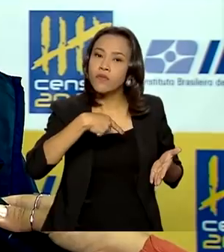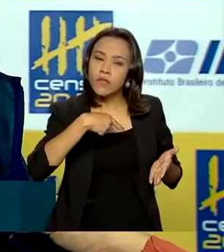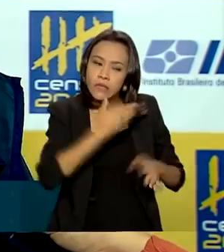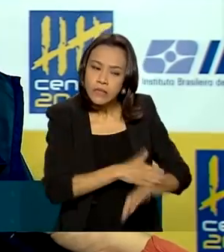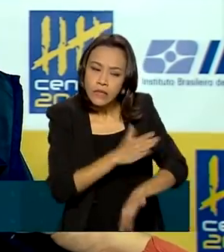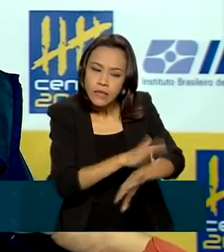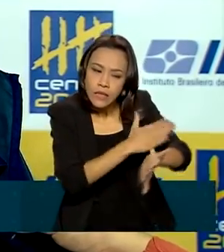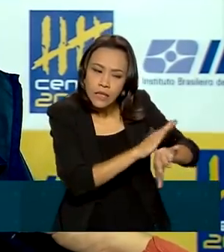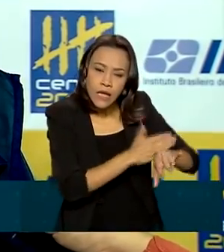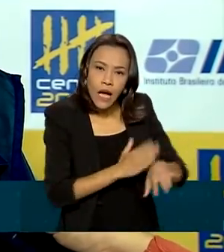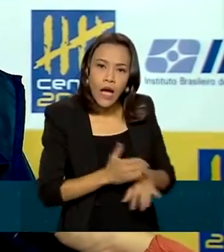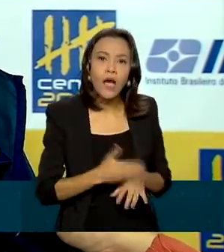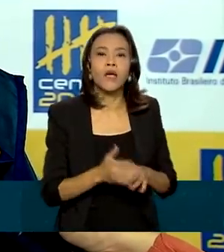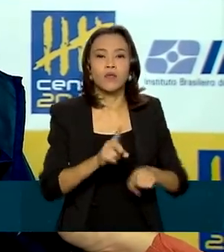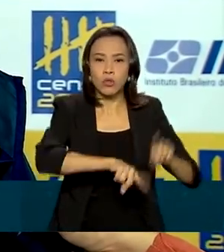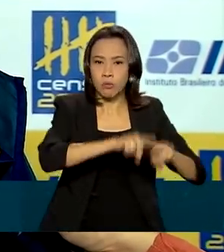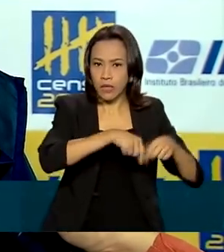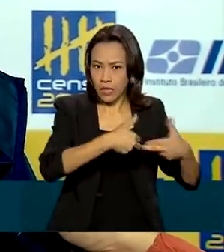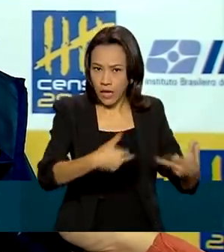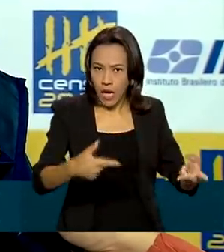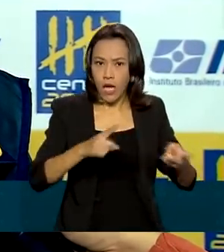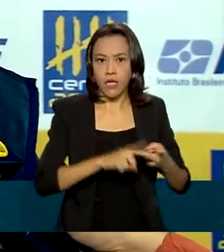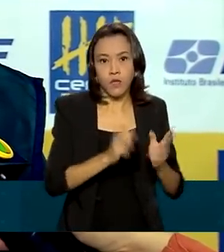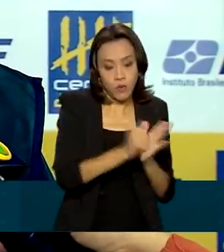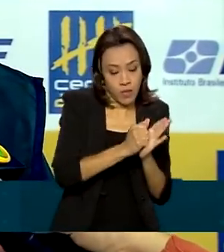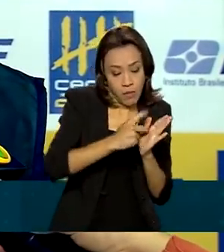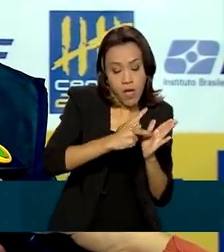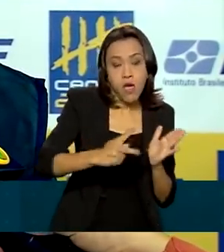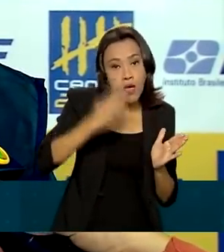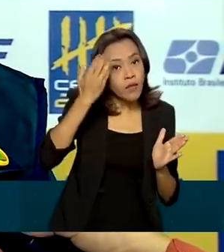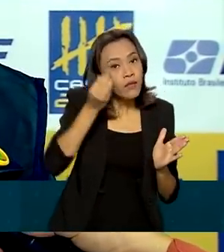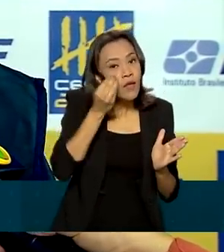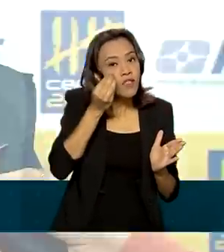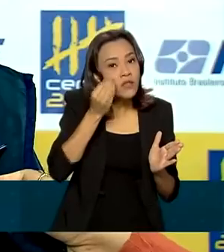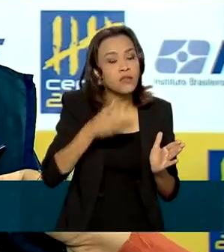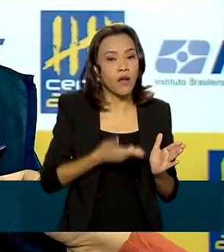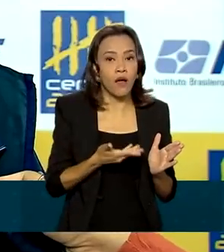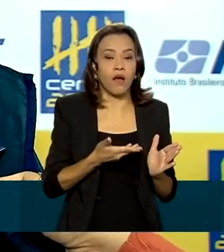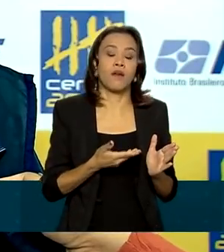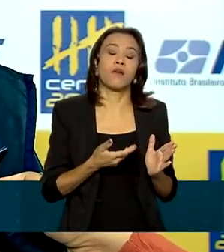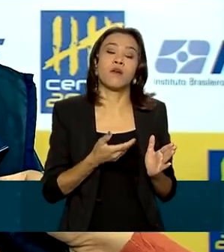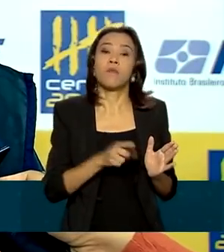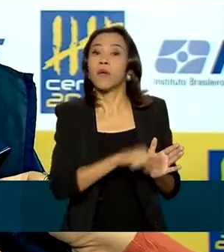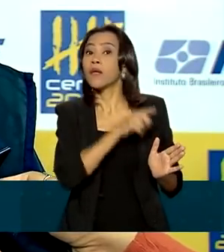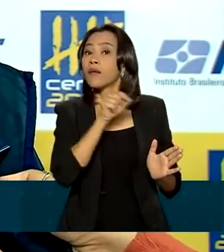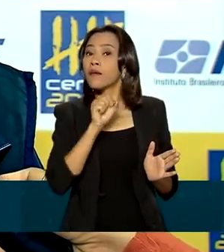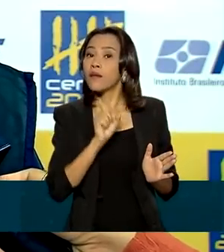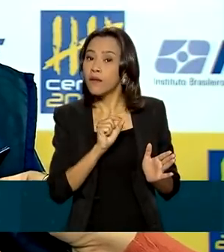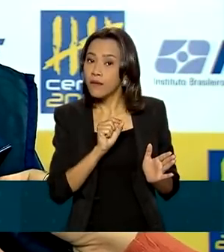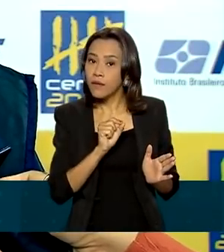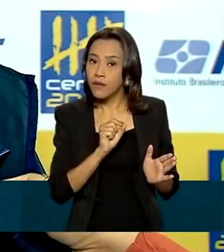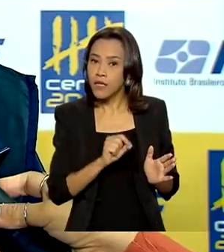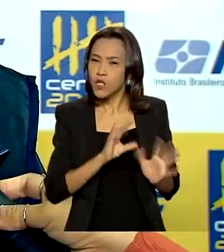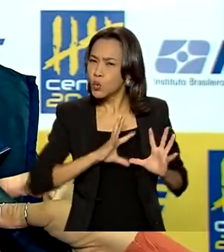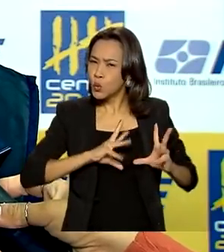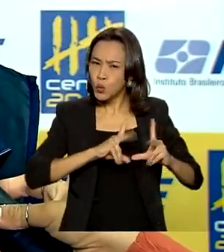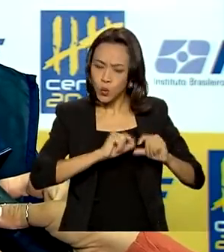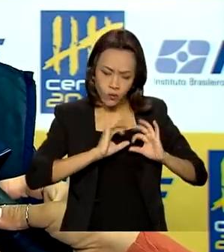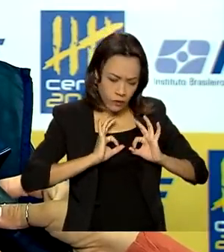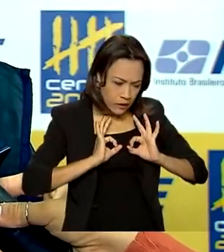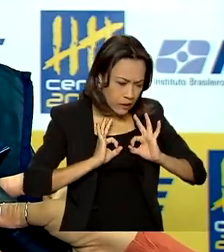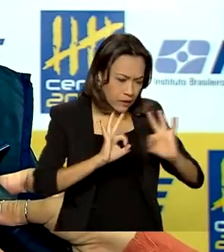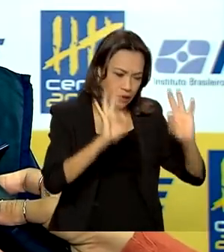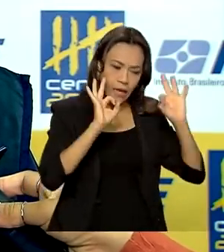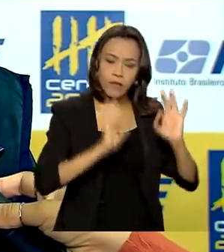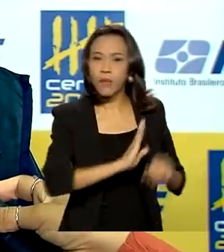equipamentos, os aplicativos e os sistemas utilizados neles, para que fique tudo redondinho